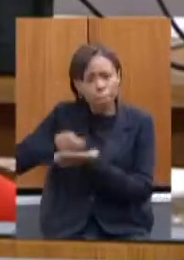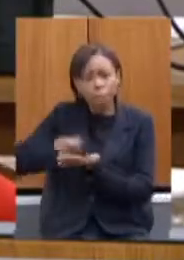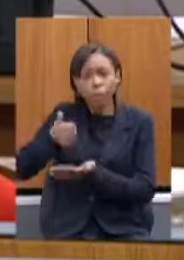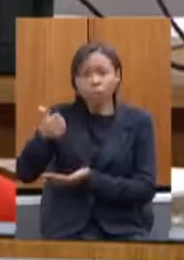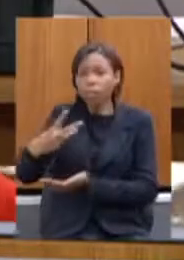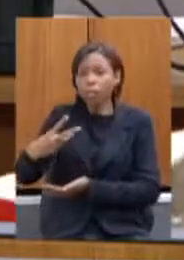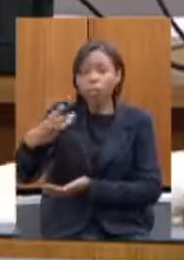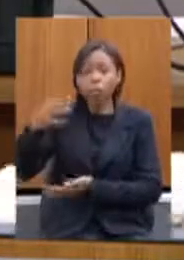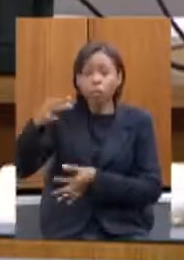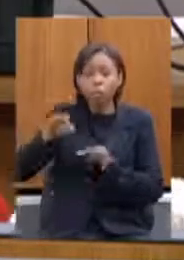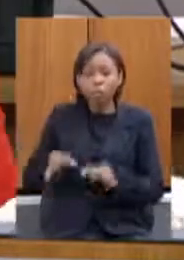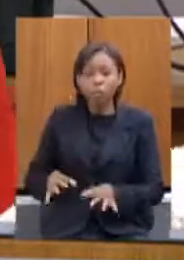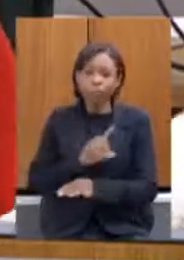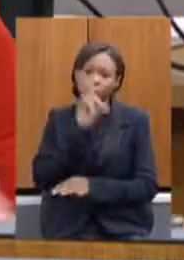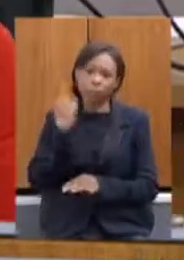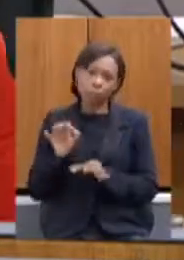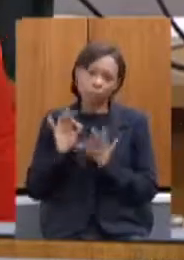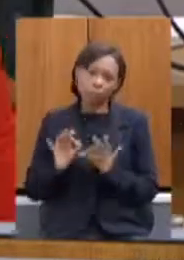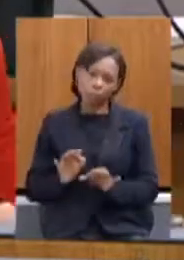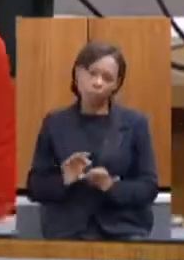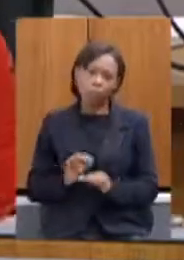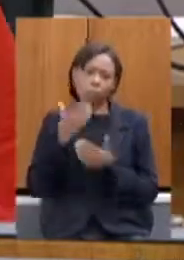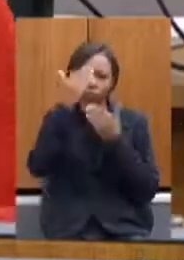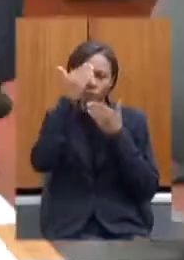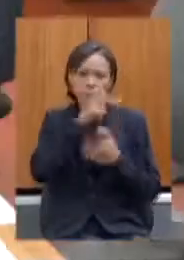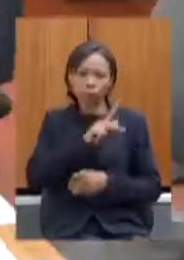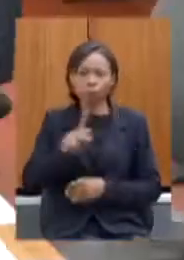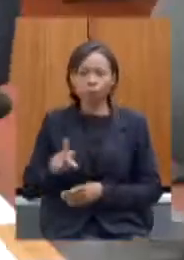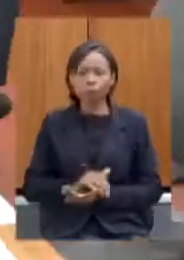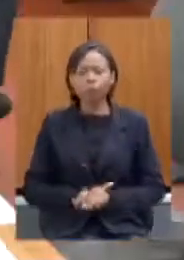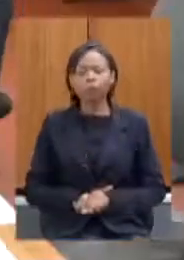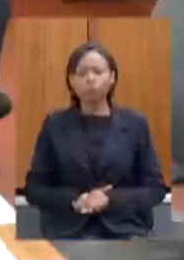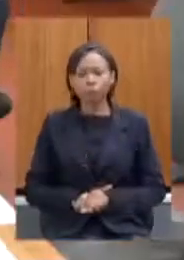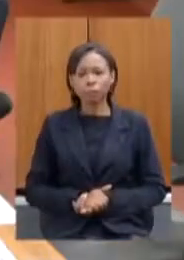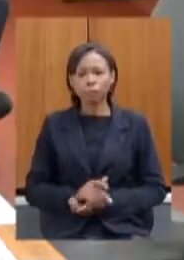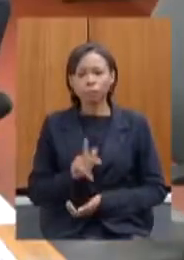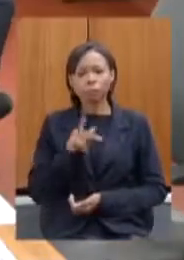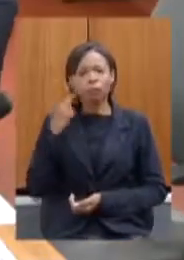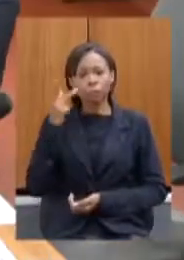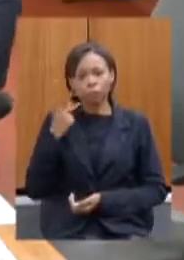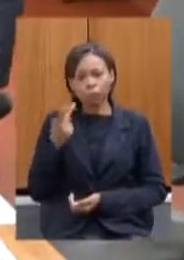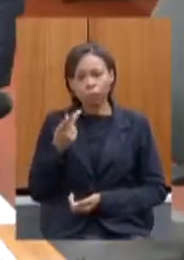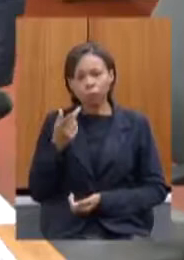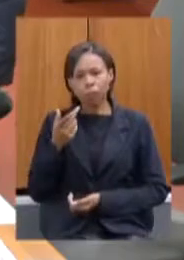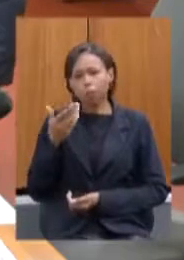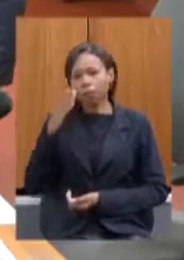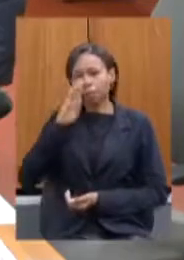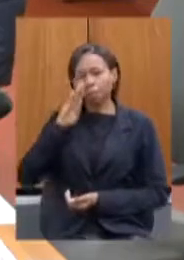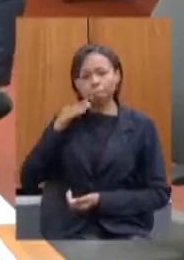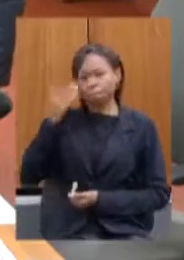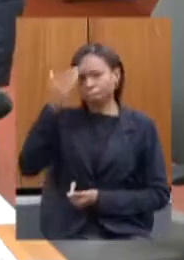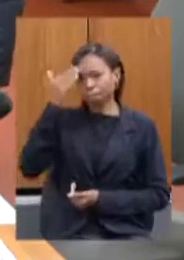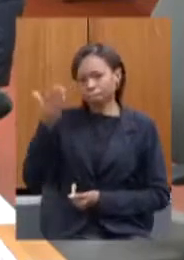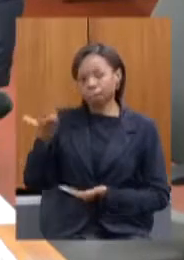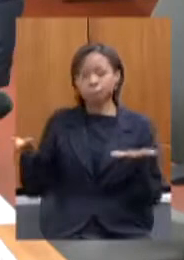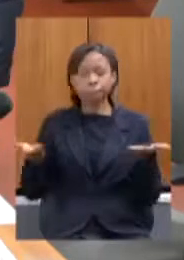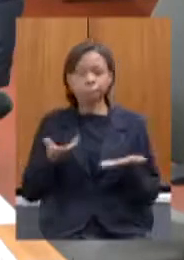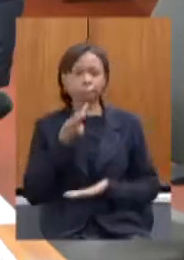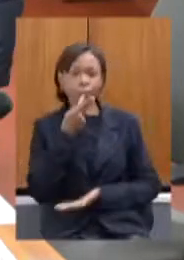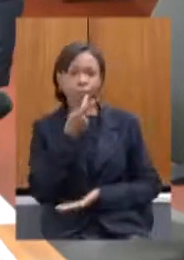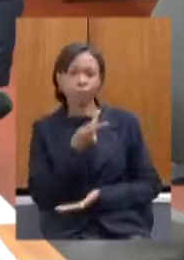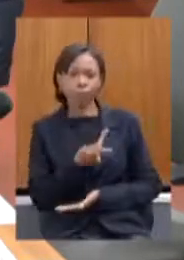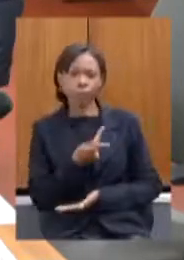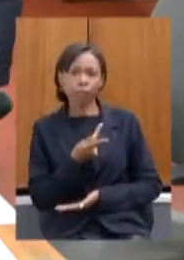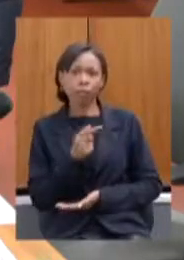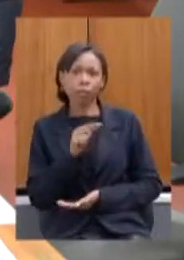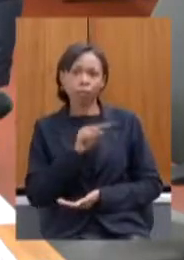além de outros compromissos obrigada presidente obrigada a você deputada Beatriz passo a fala agora para as suas